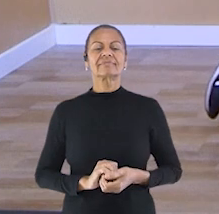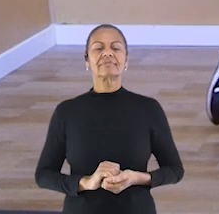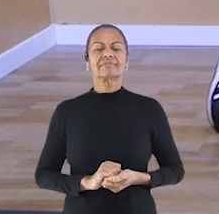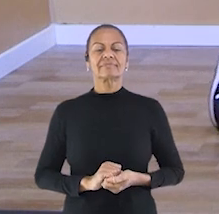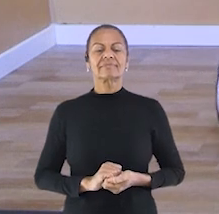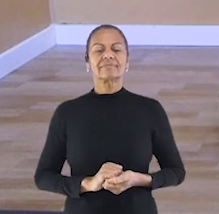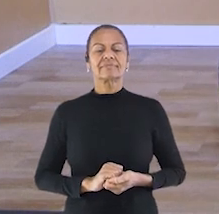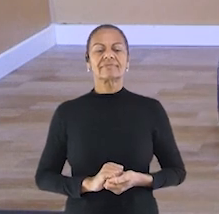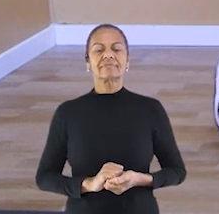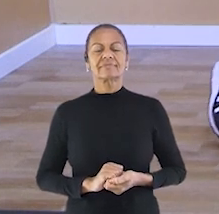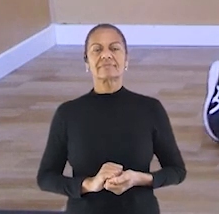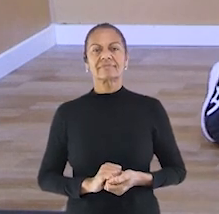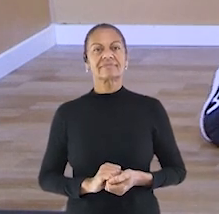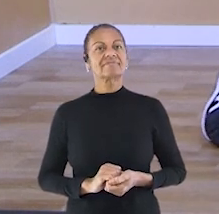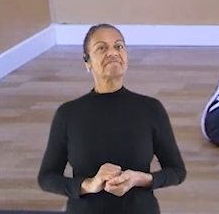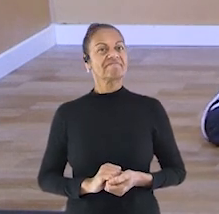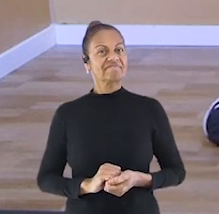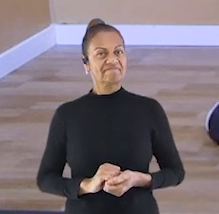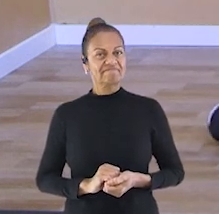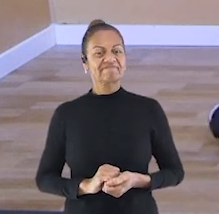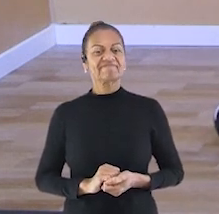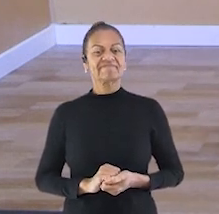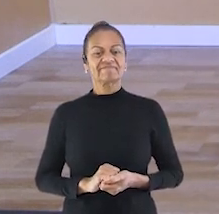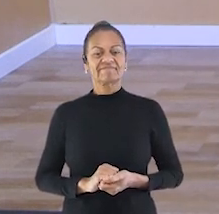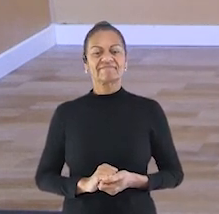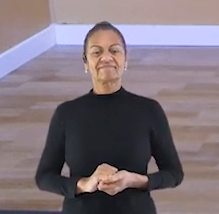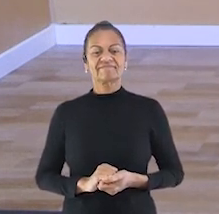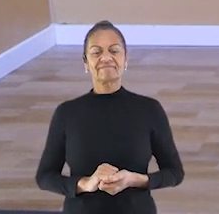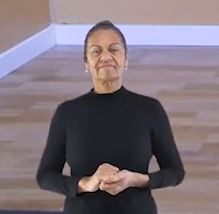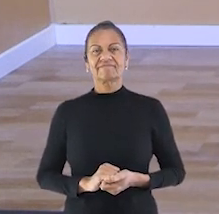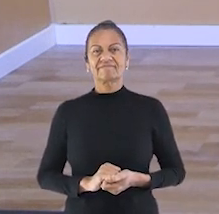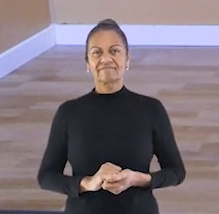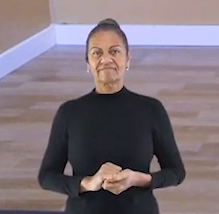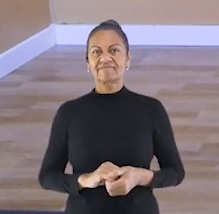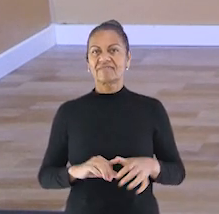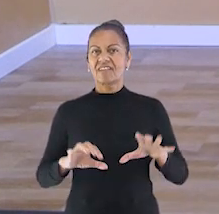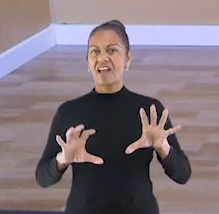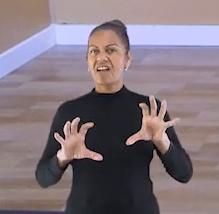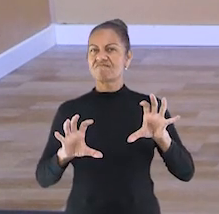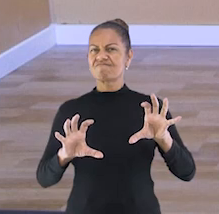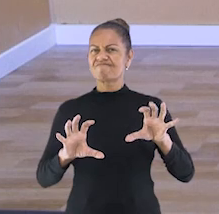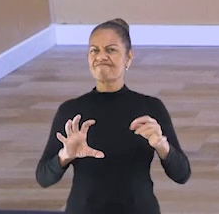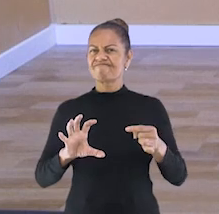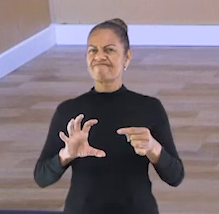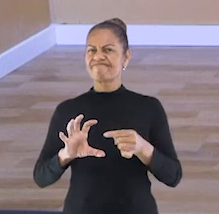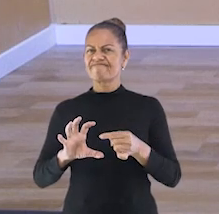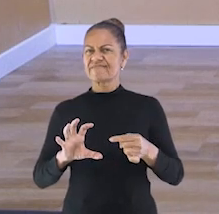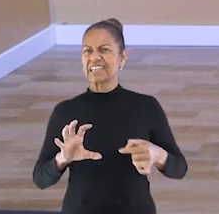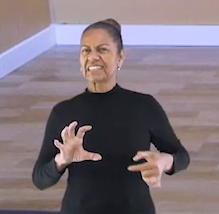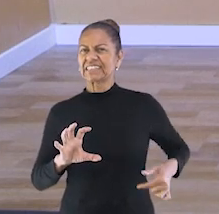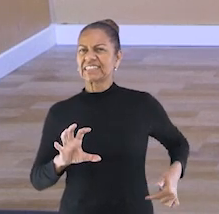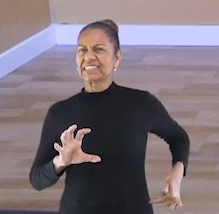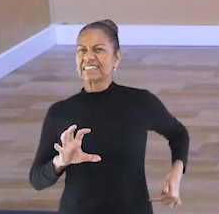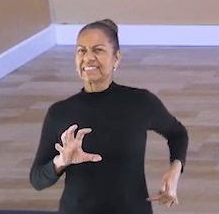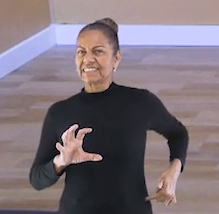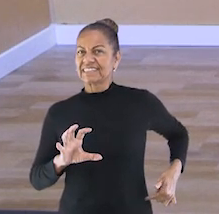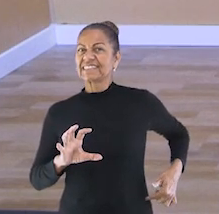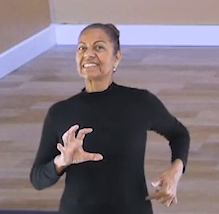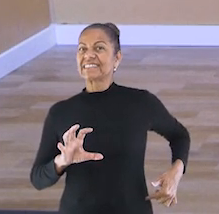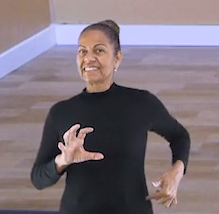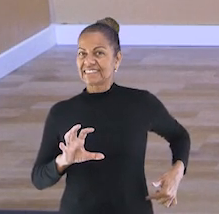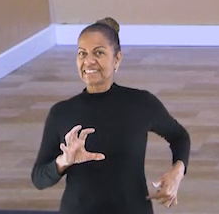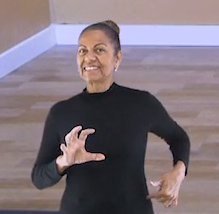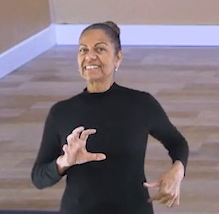dez. Opa! A minha já começou a sentir, hein? O nosso segundo exercício